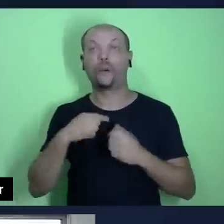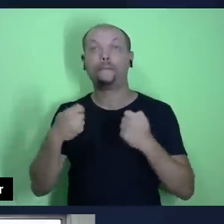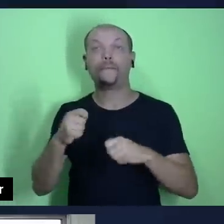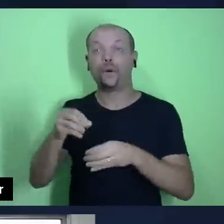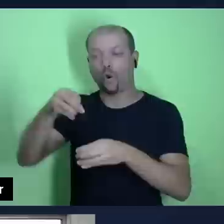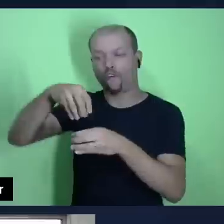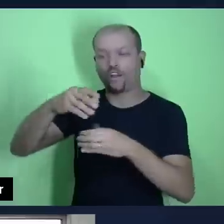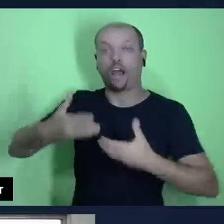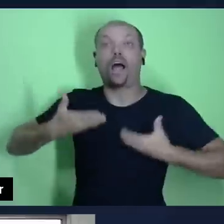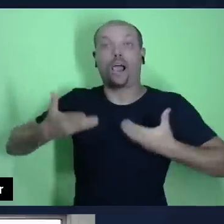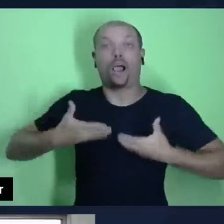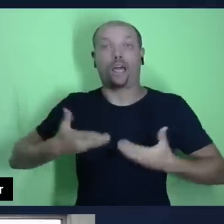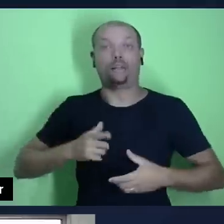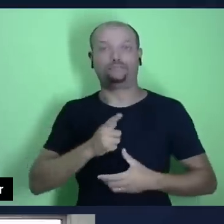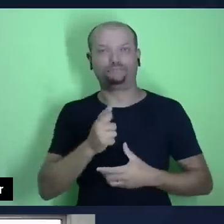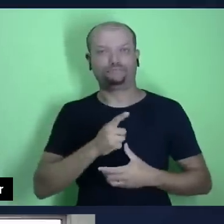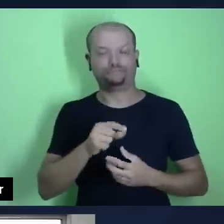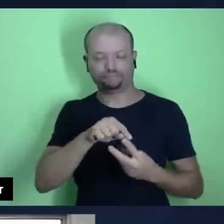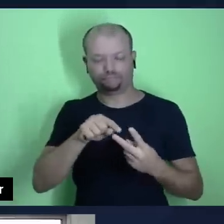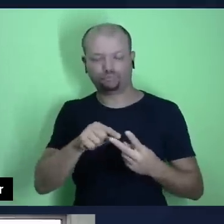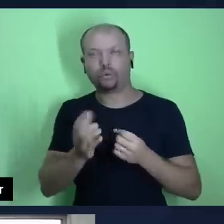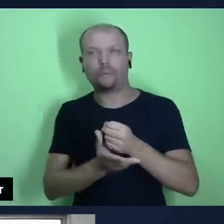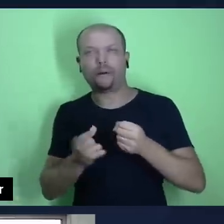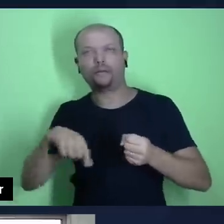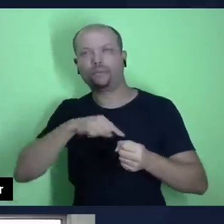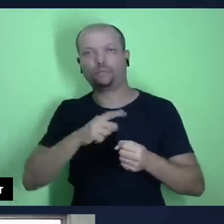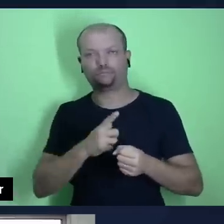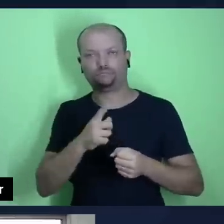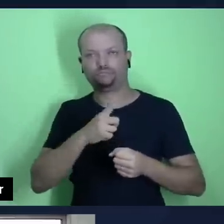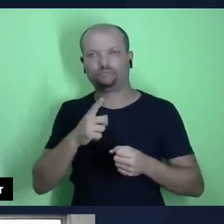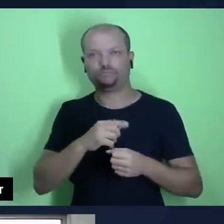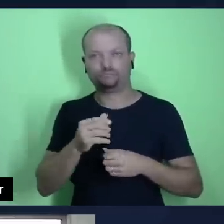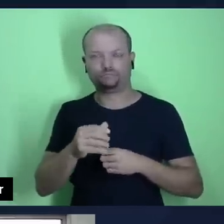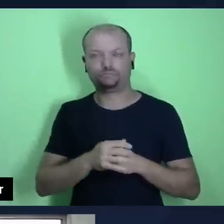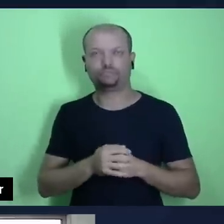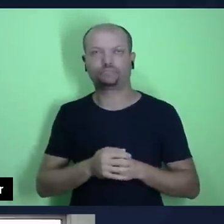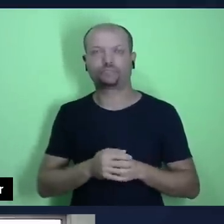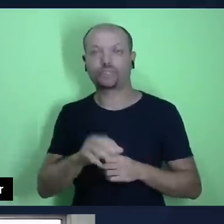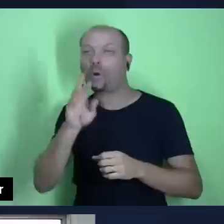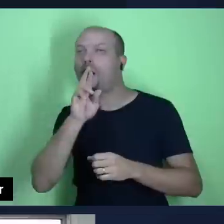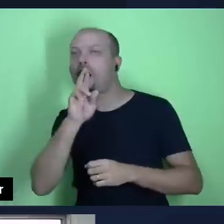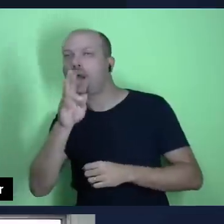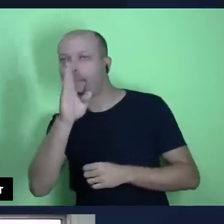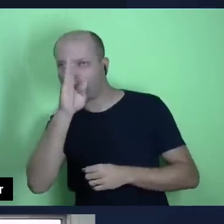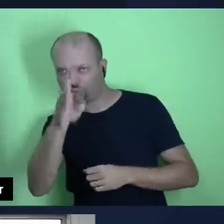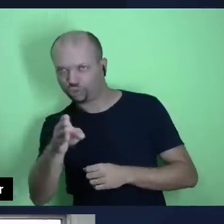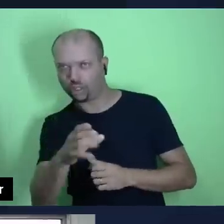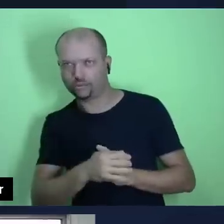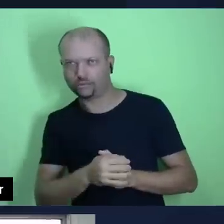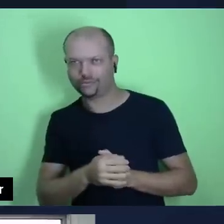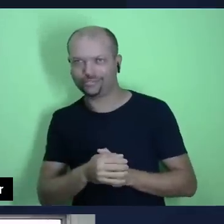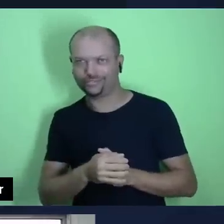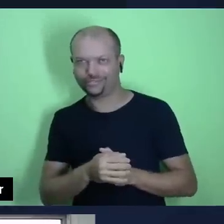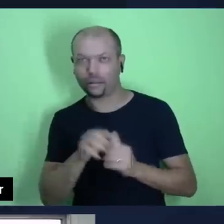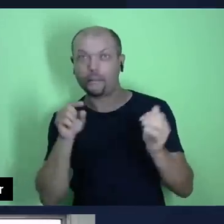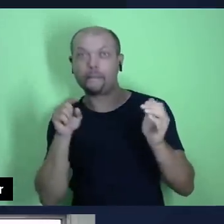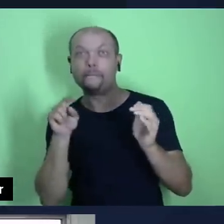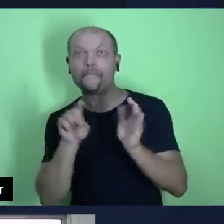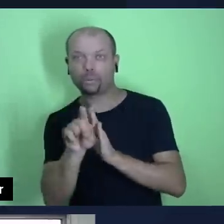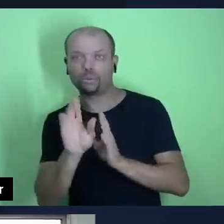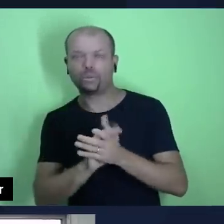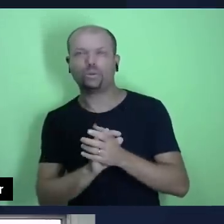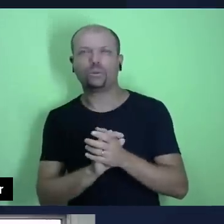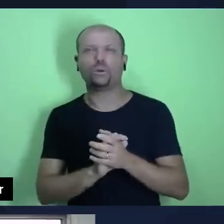com alegria. Então, são os dois princípios que nós temos aqui. Então, respondendo diretamente a sua pergunta, a porcentagem dos